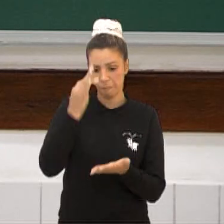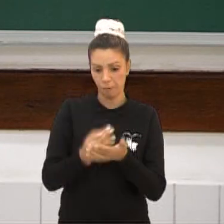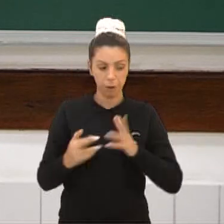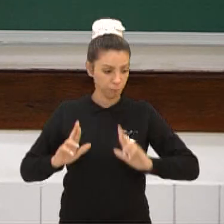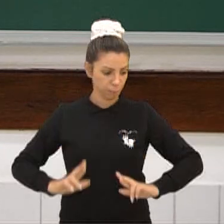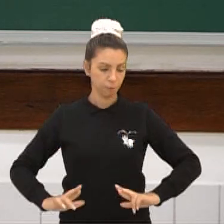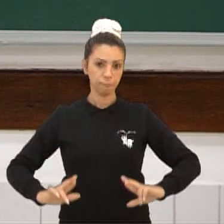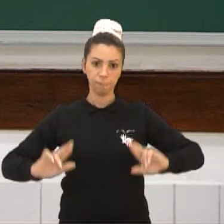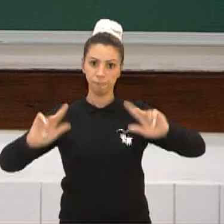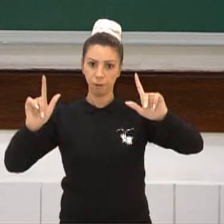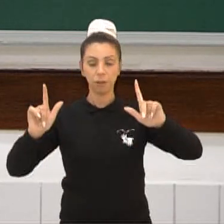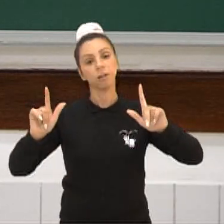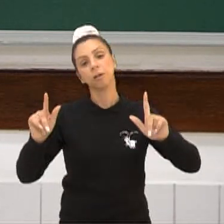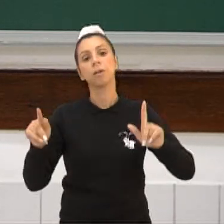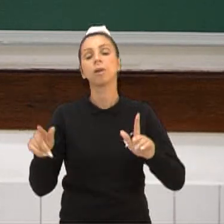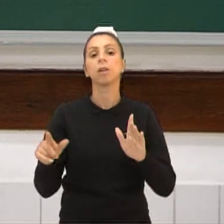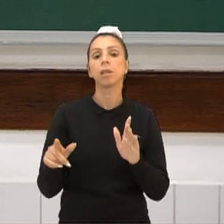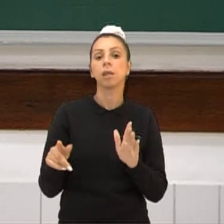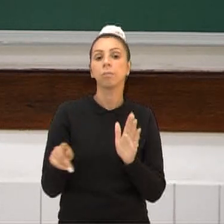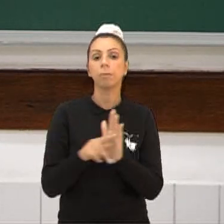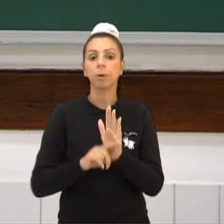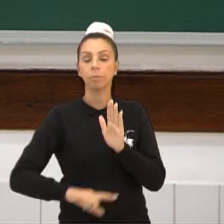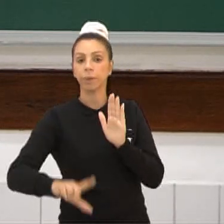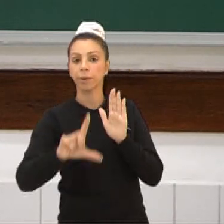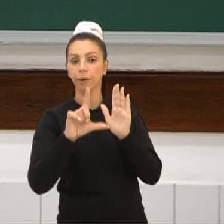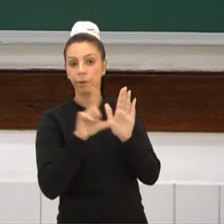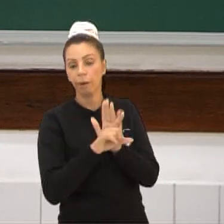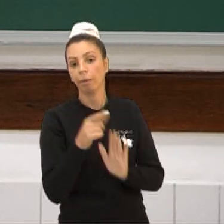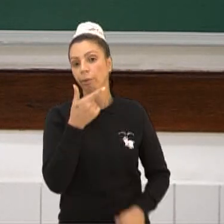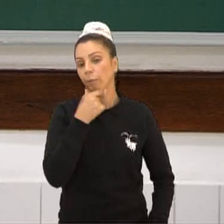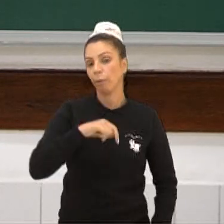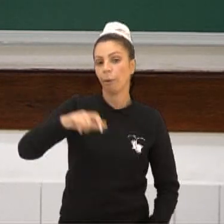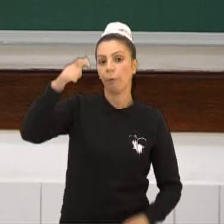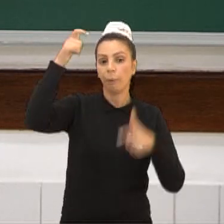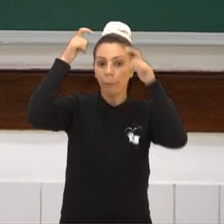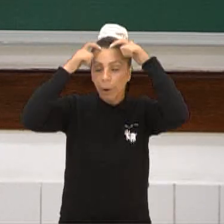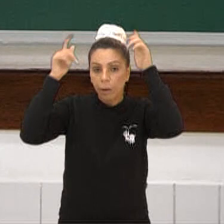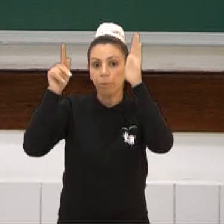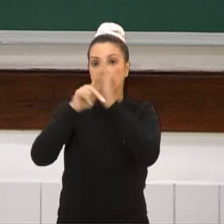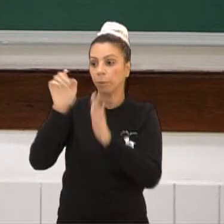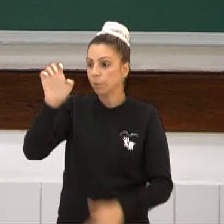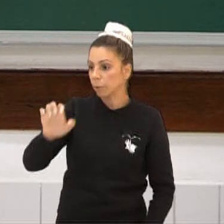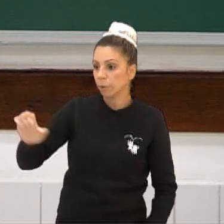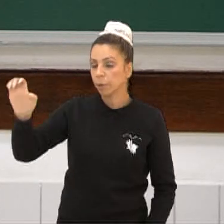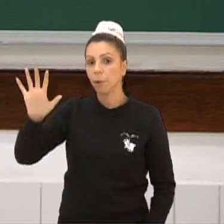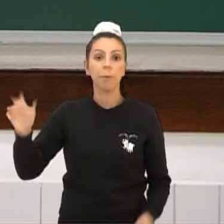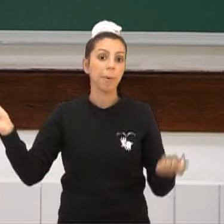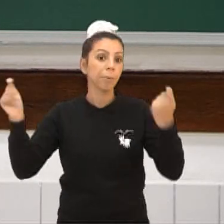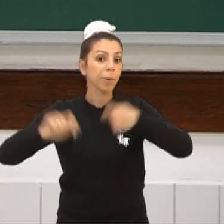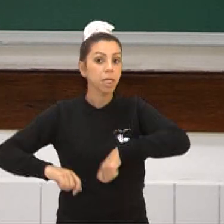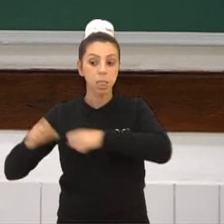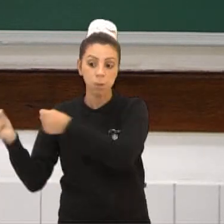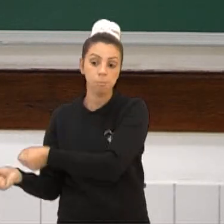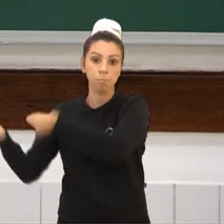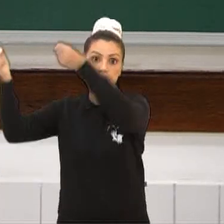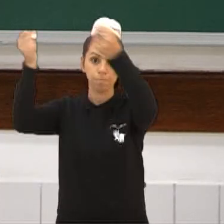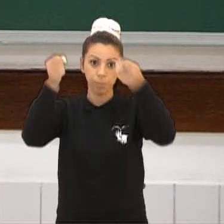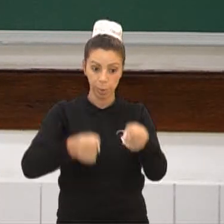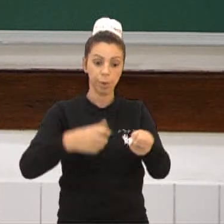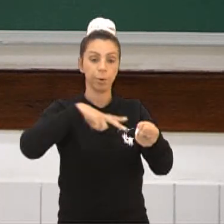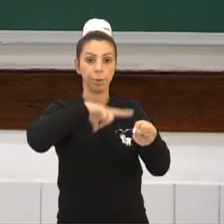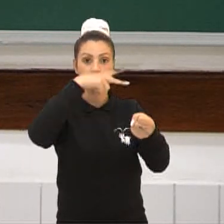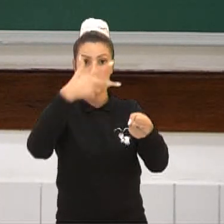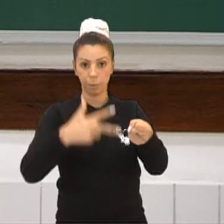formada, terem suas próprias leis e não terem um rei europeu, necessitavam exatamente da autoridade de Portugal